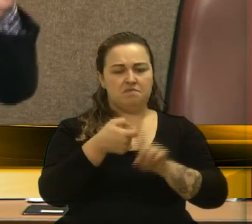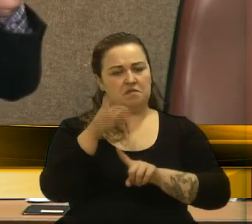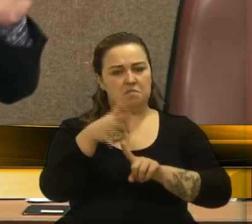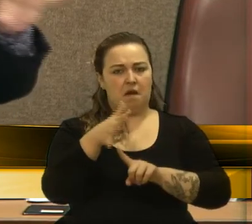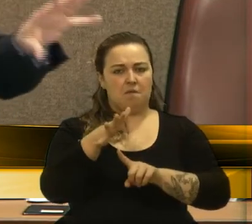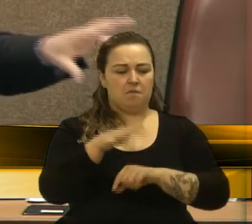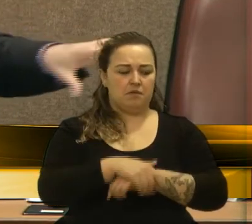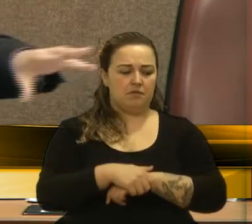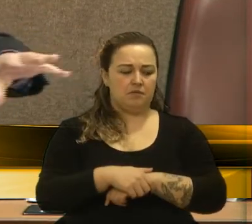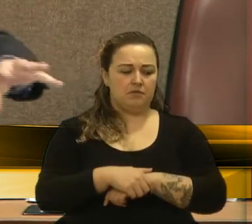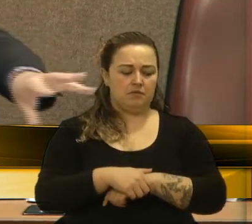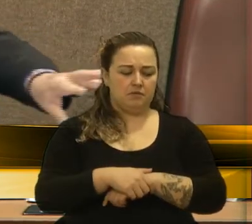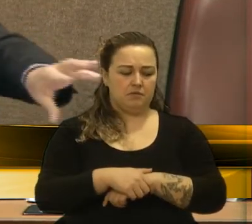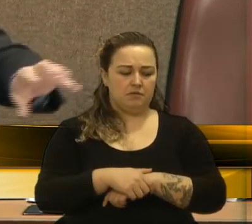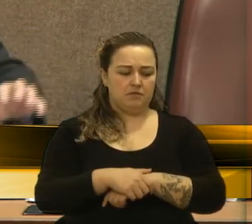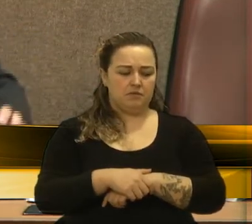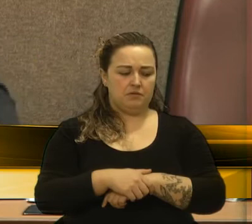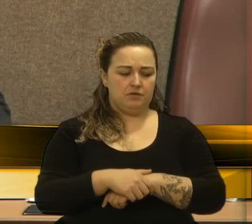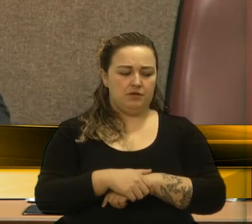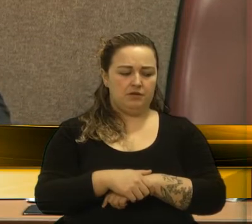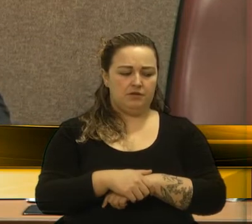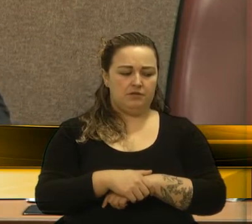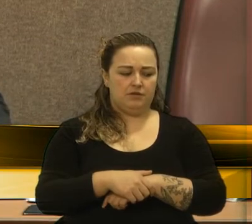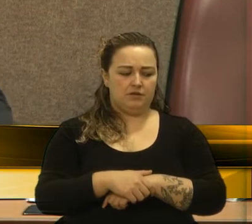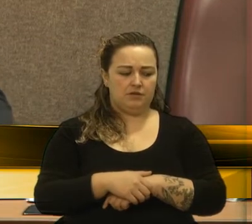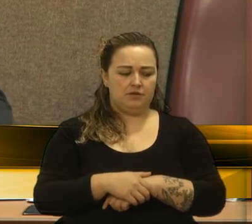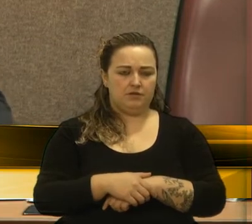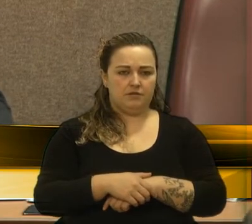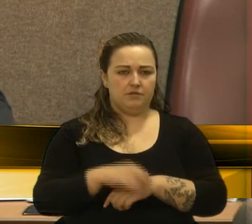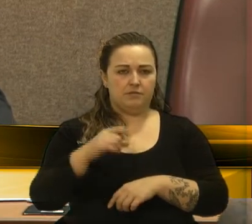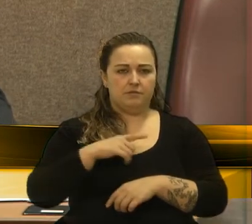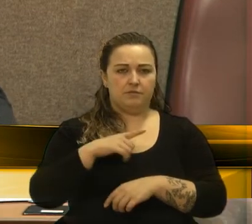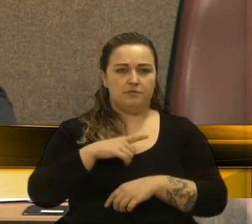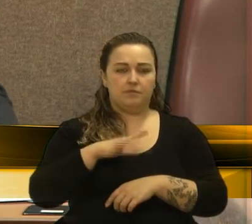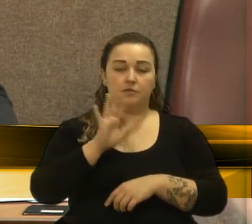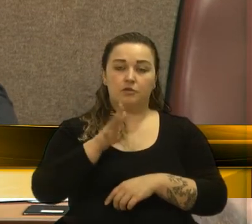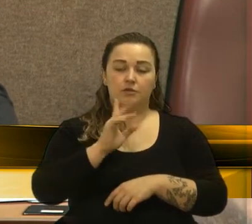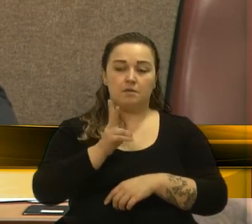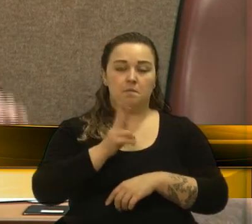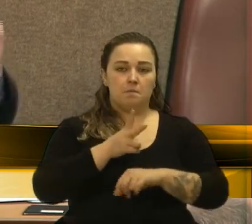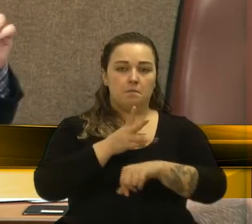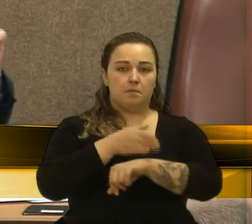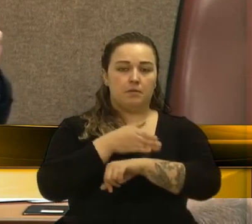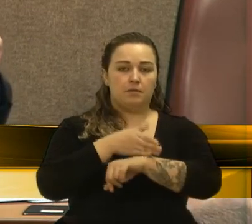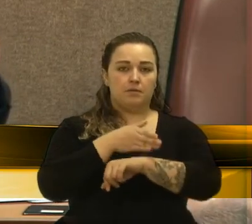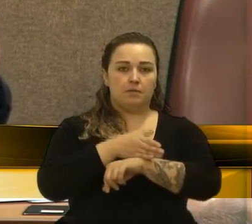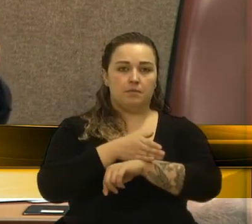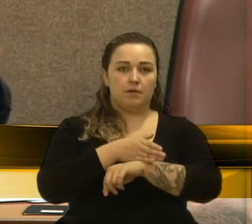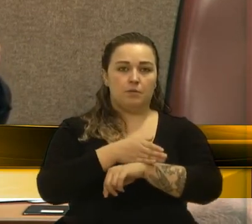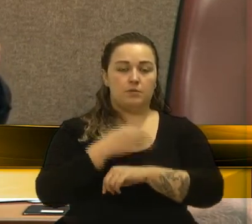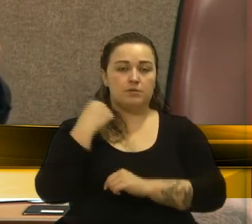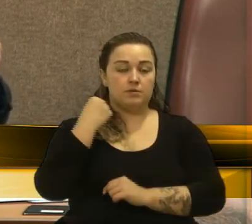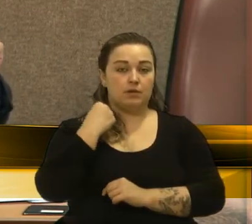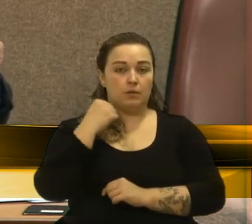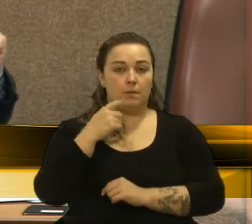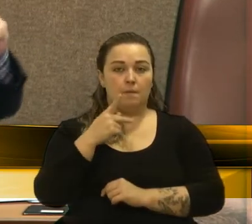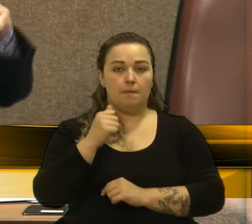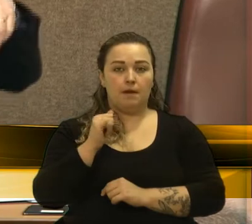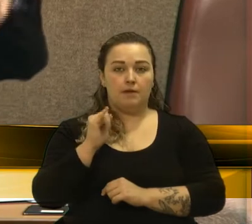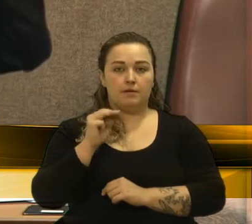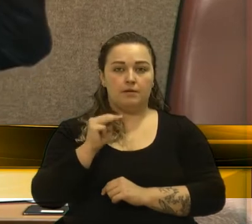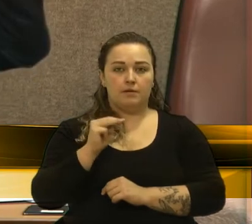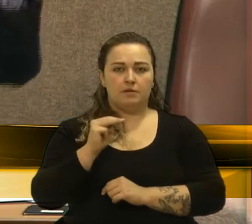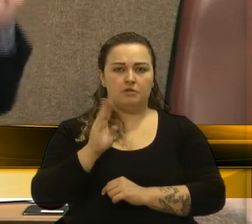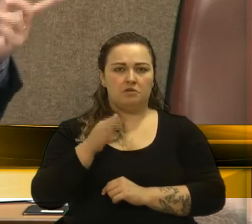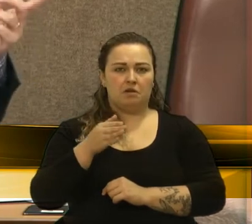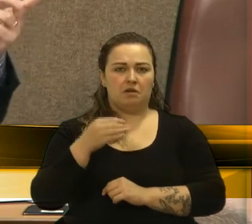E é um senador de apenas oito meses no estado do Rio Grande do Sul. O senador Paim, que é senador, acho que há